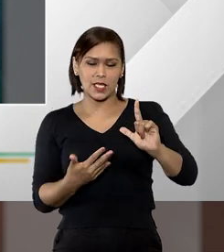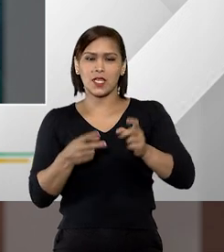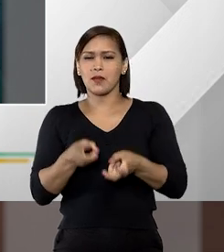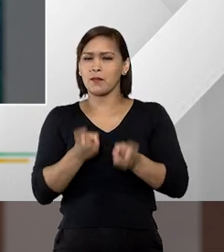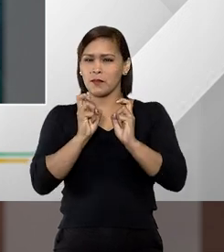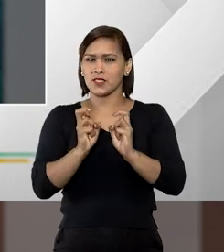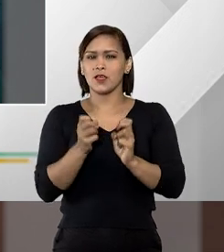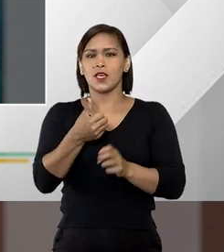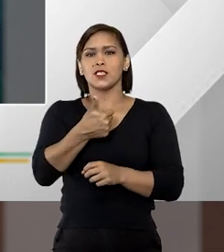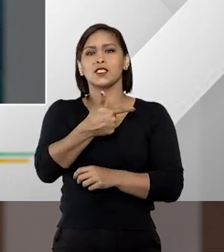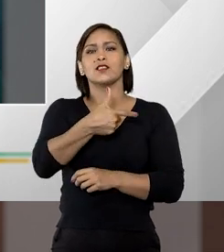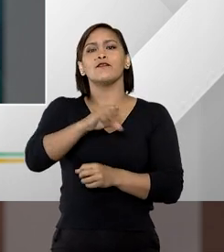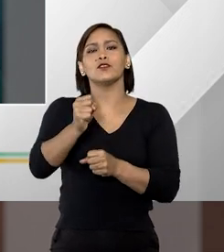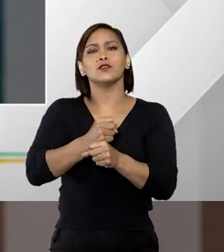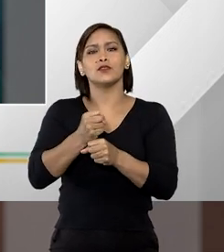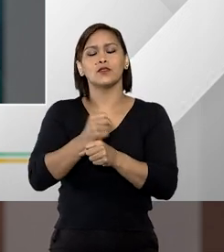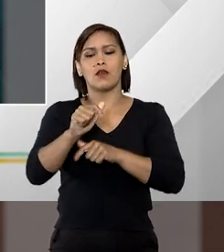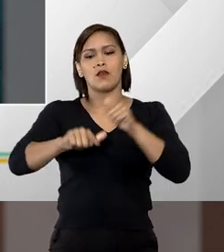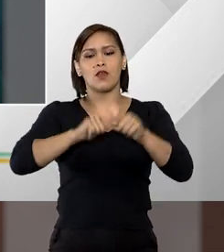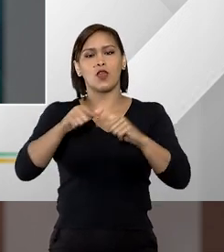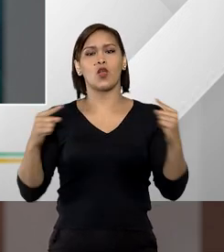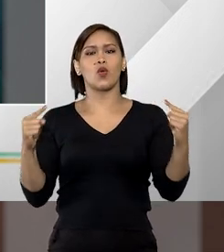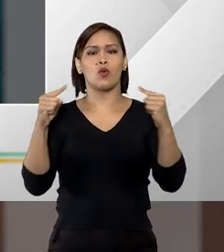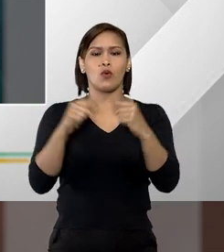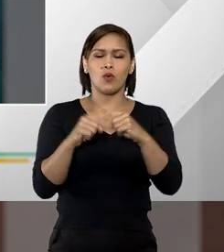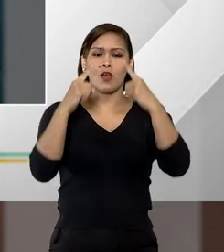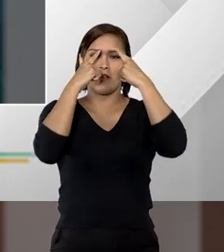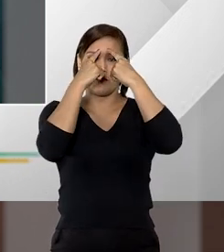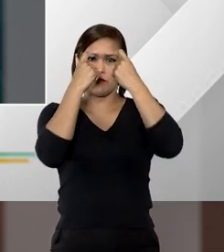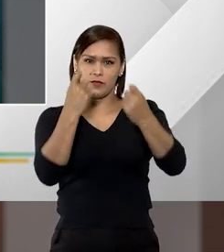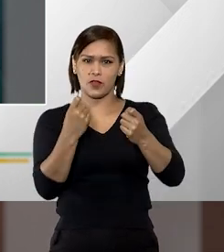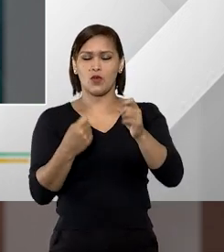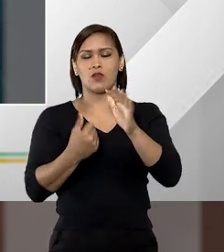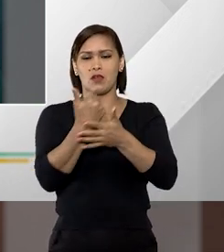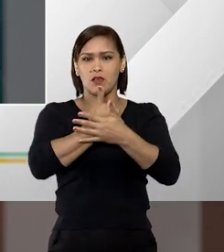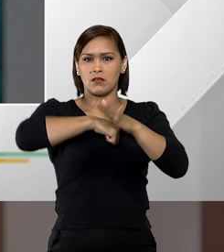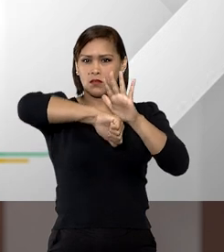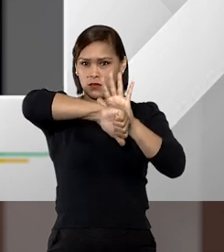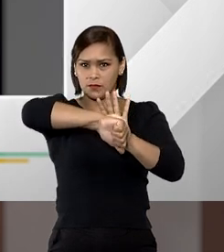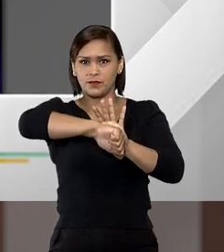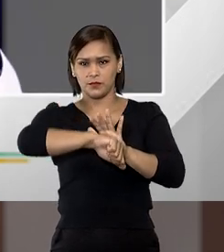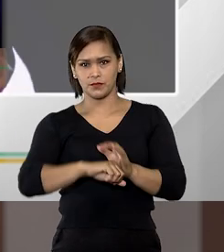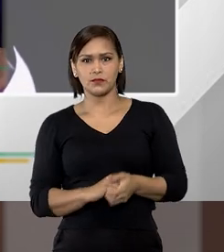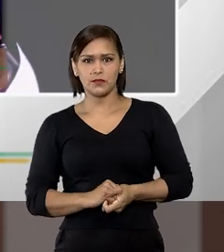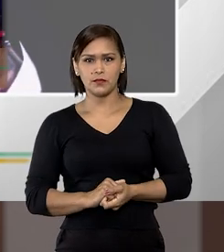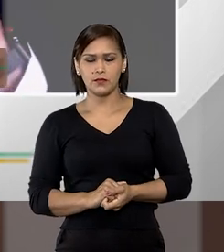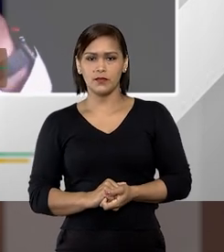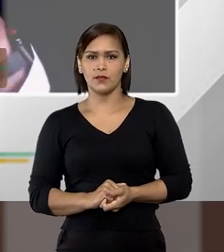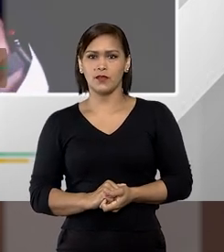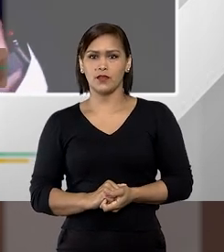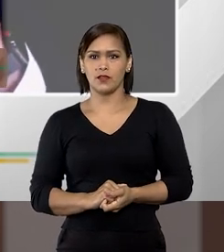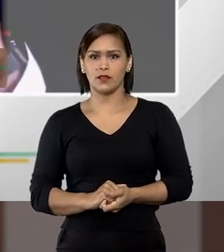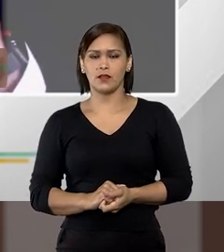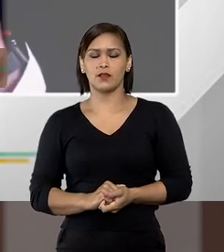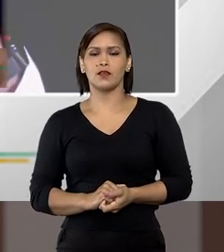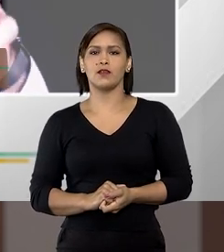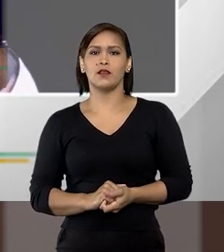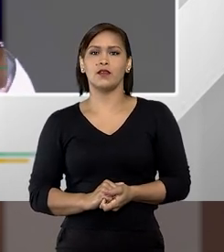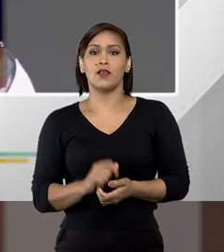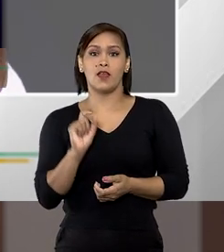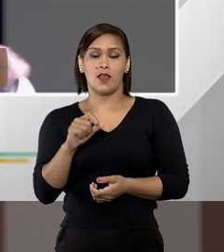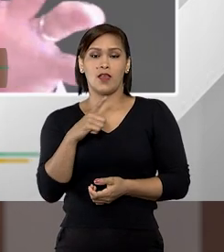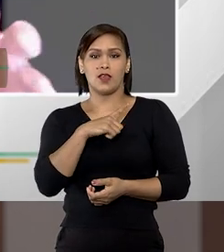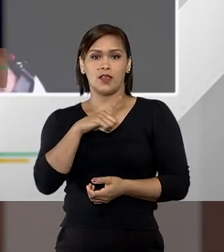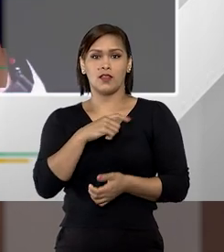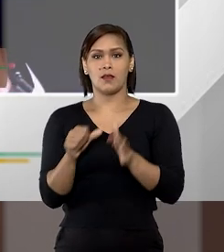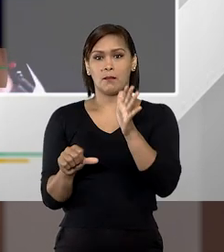percebi nesses 20 anos já em contato com esse tipo de crime é que ela